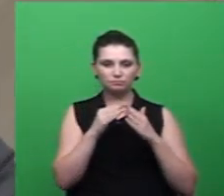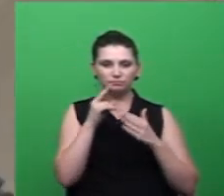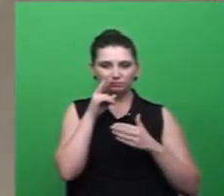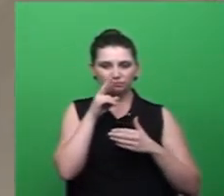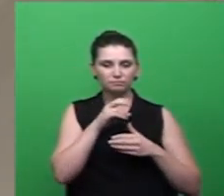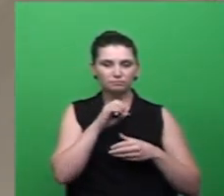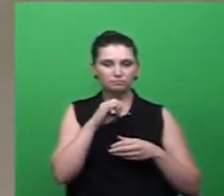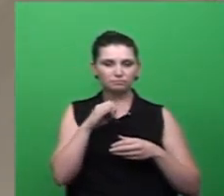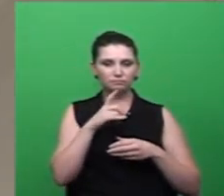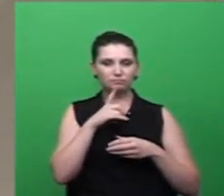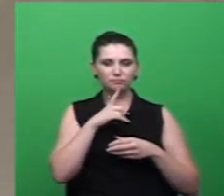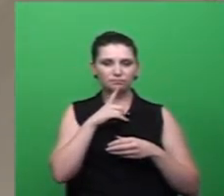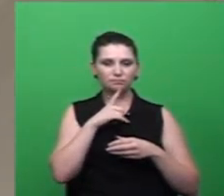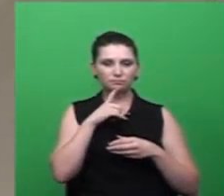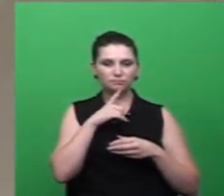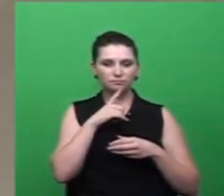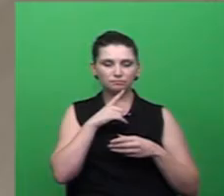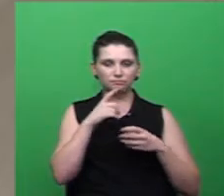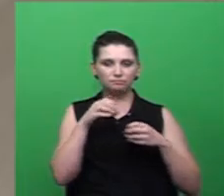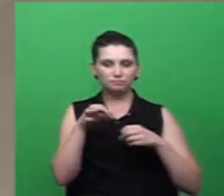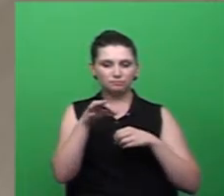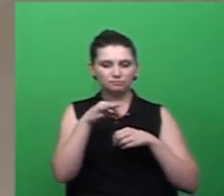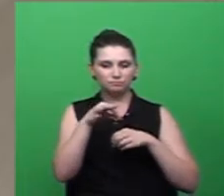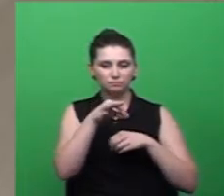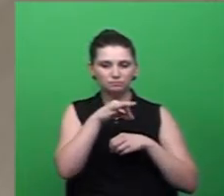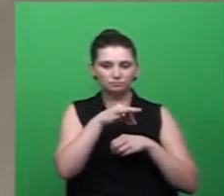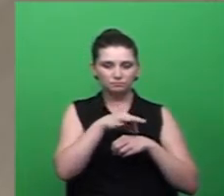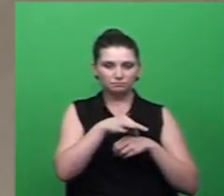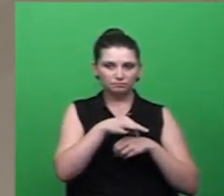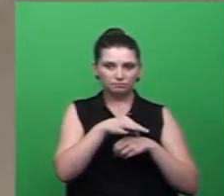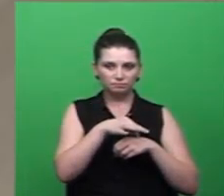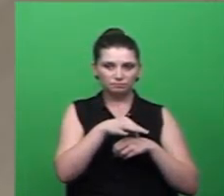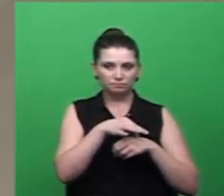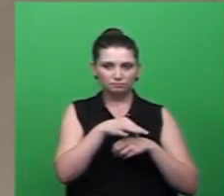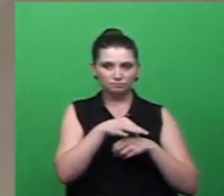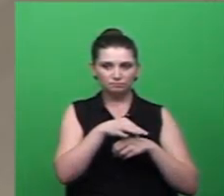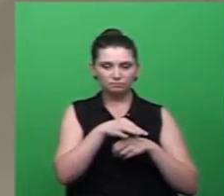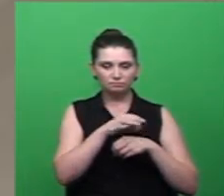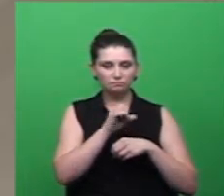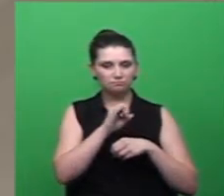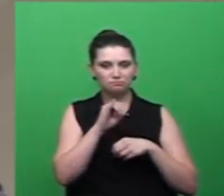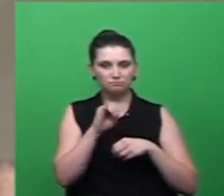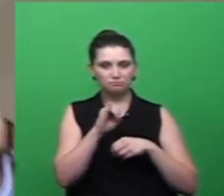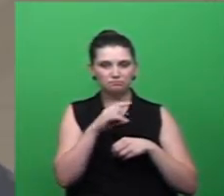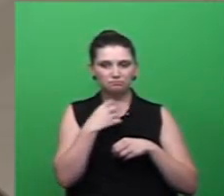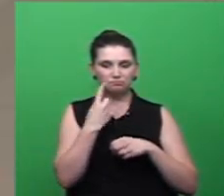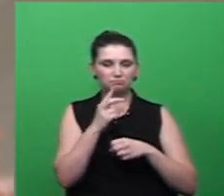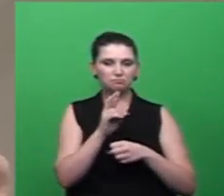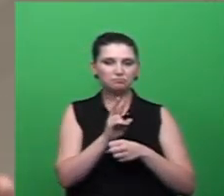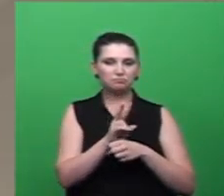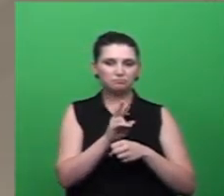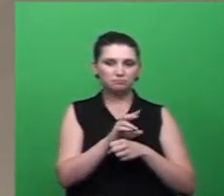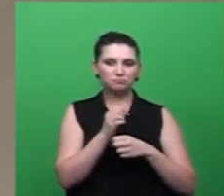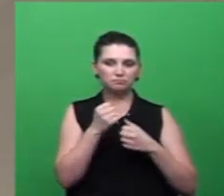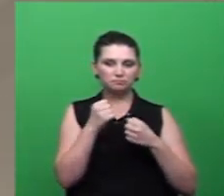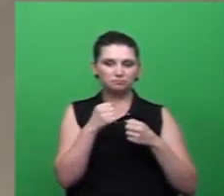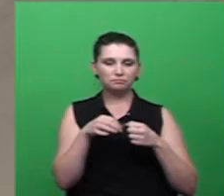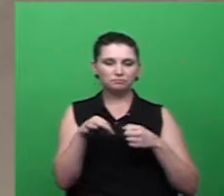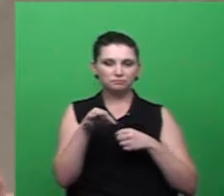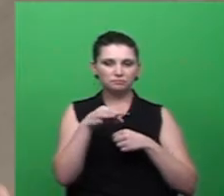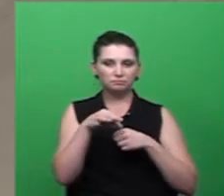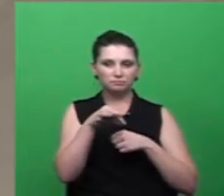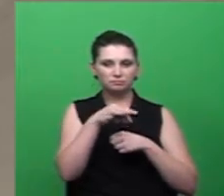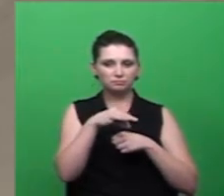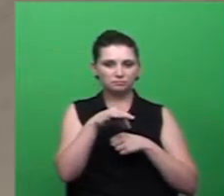dele, nesses 300 metros, algum risco de ter algum foco de mosquito que ele possa ser o transmissor. Porque o mosquito, especificadamente,